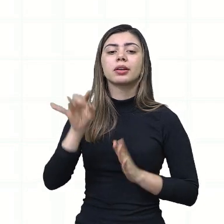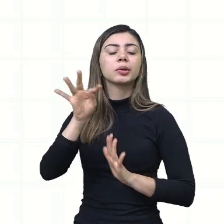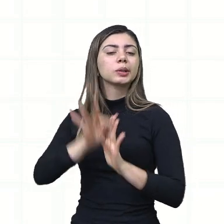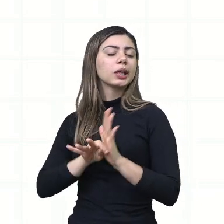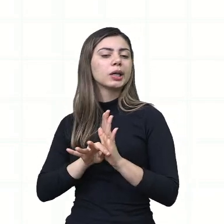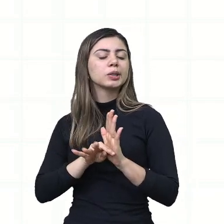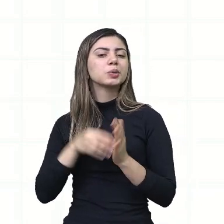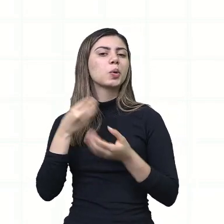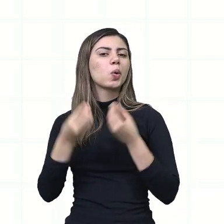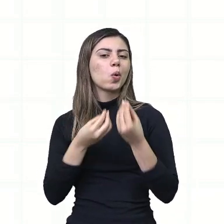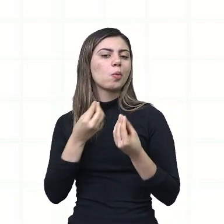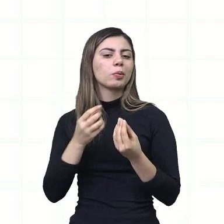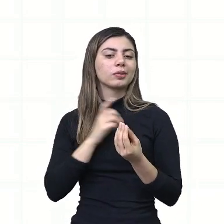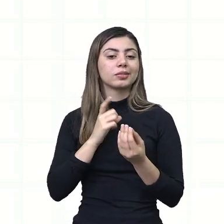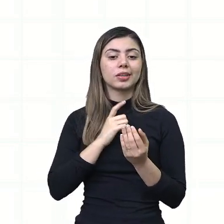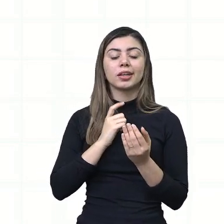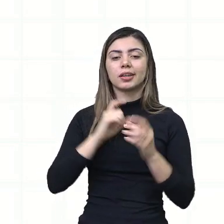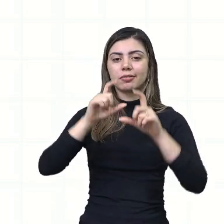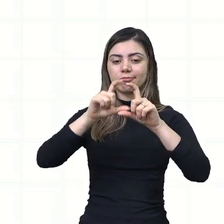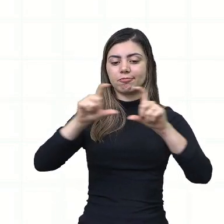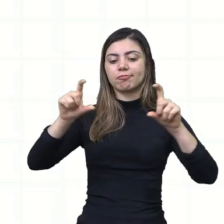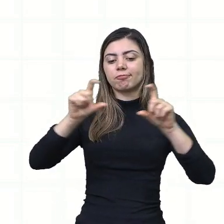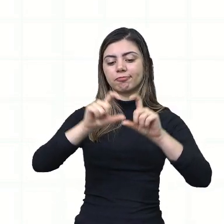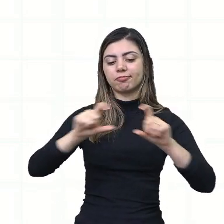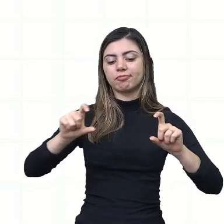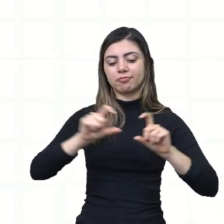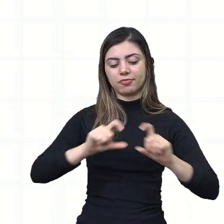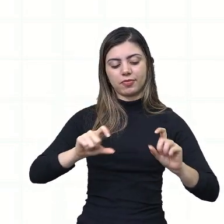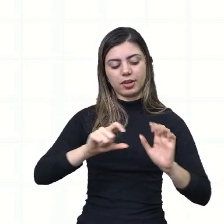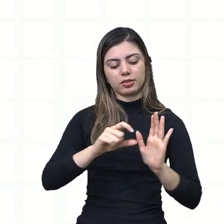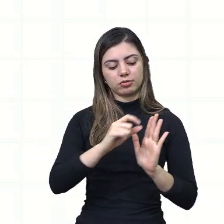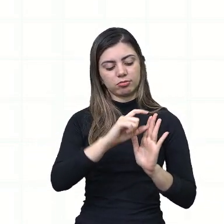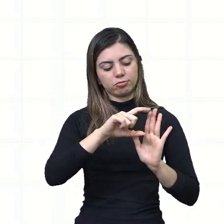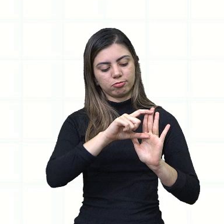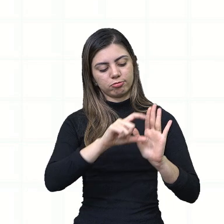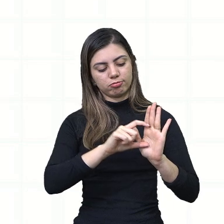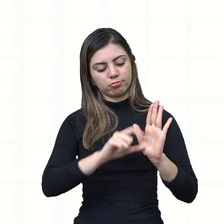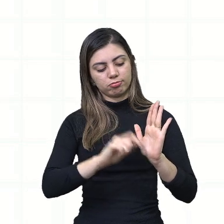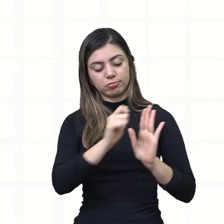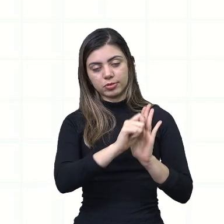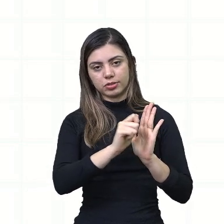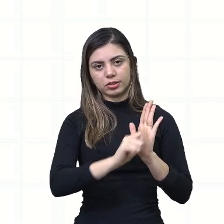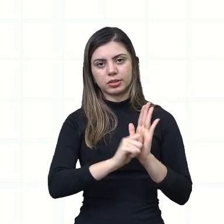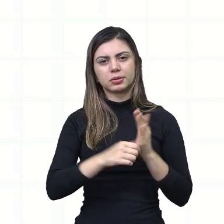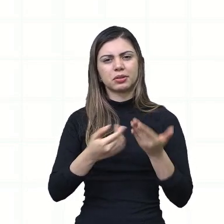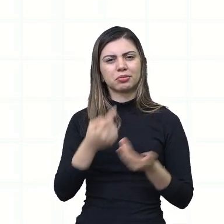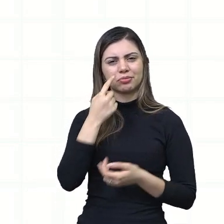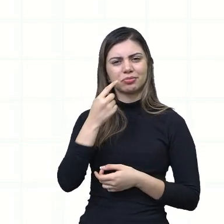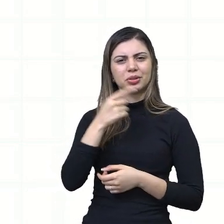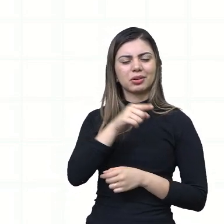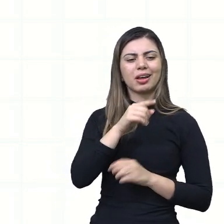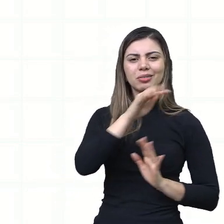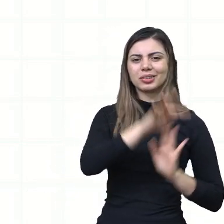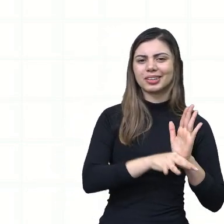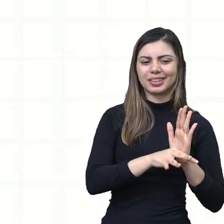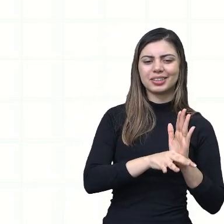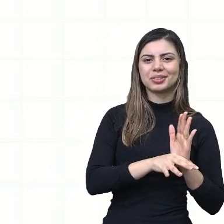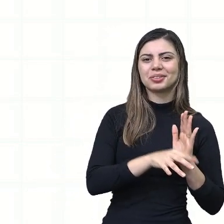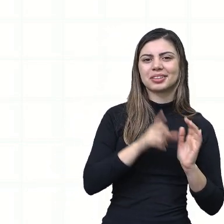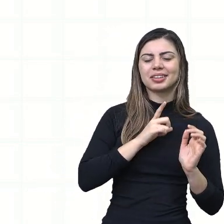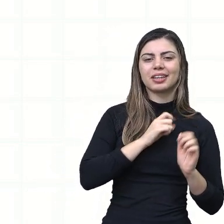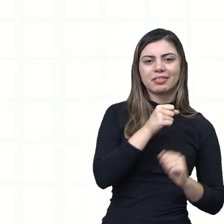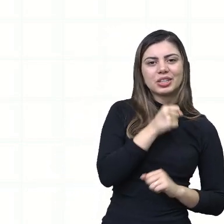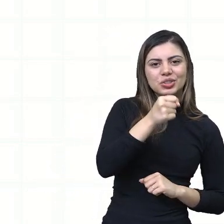ele é escrito em verso, né? Lá, o texto anterior, da notícia de jornal, era